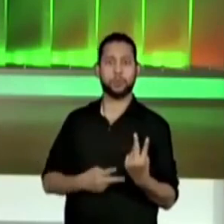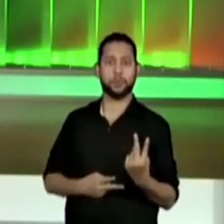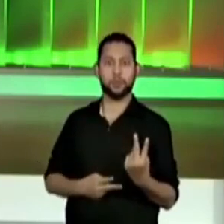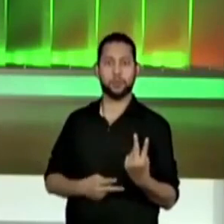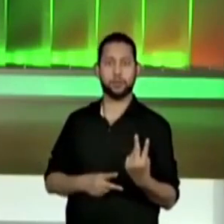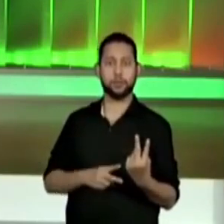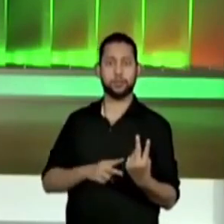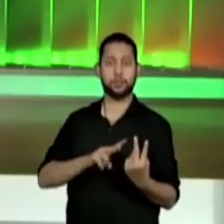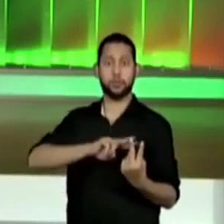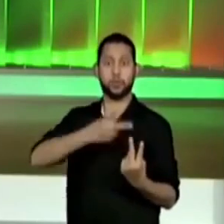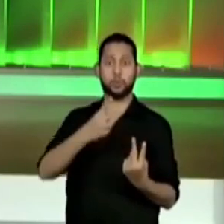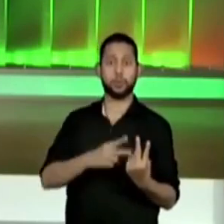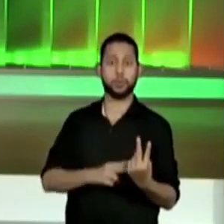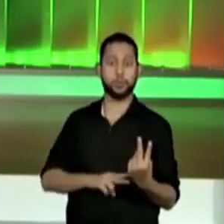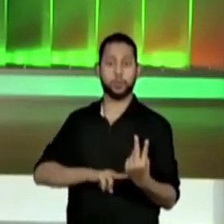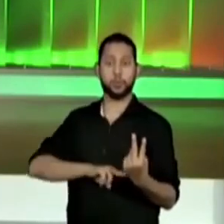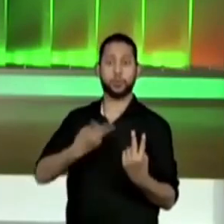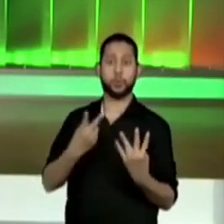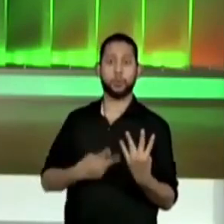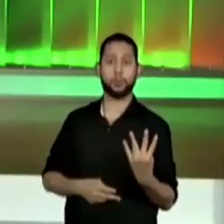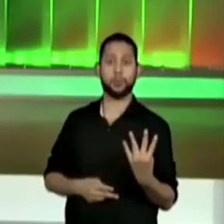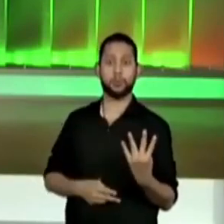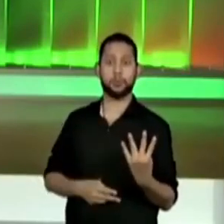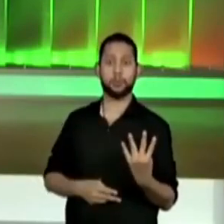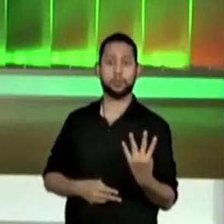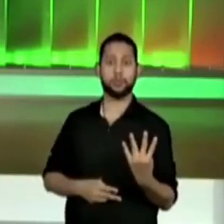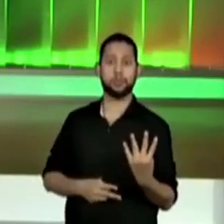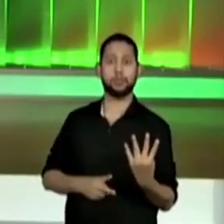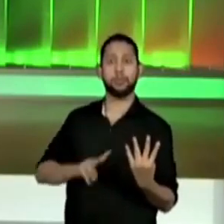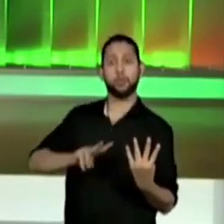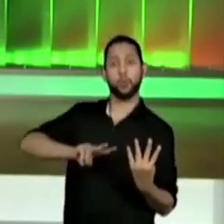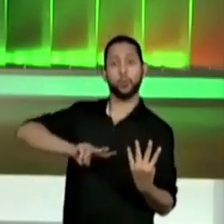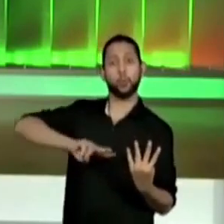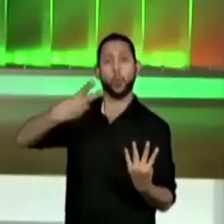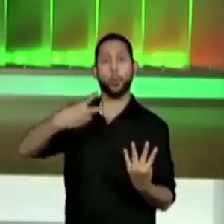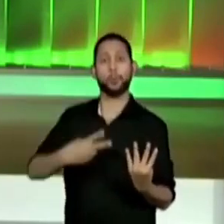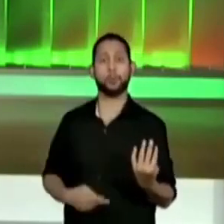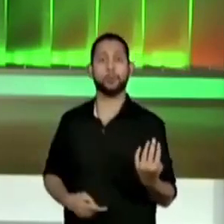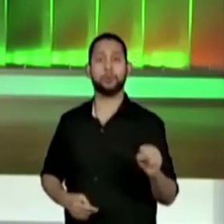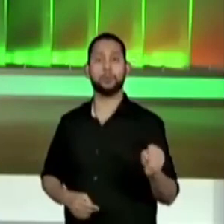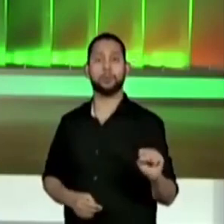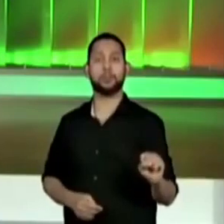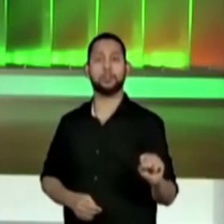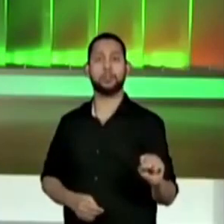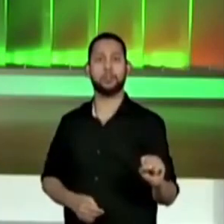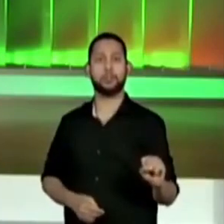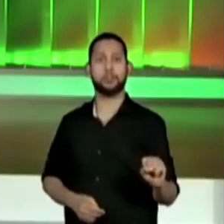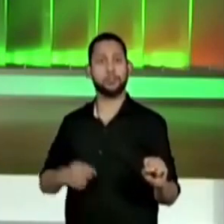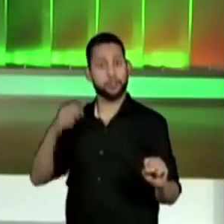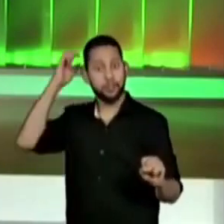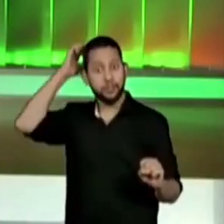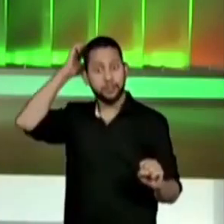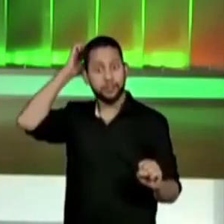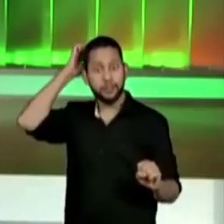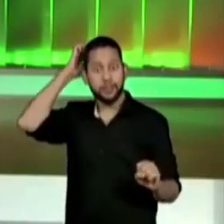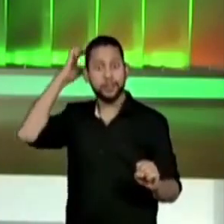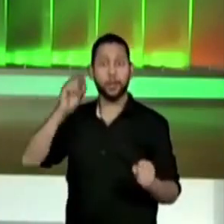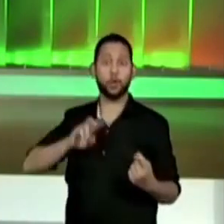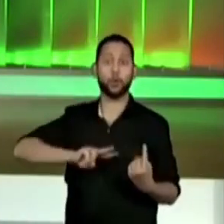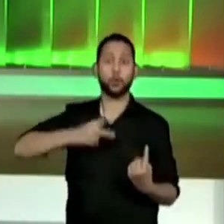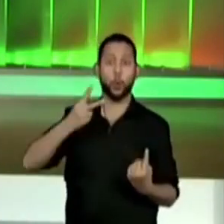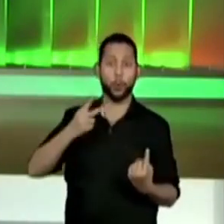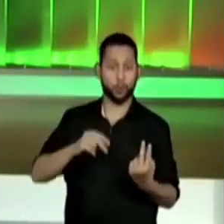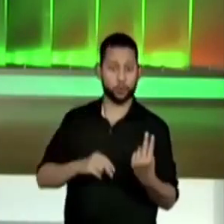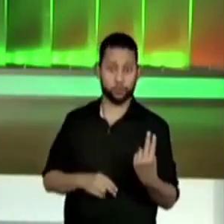Duas vezes. Por fim, três vezes. Tá? Então, são três movimentos.